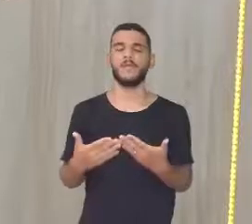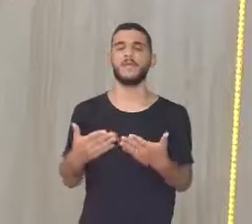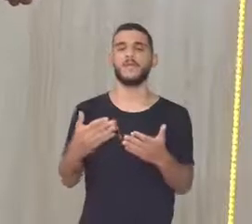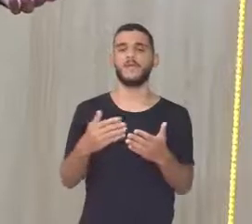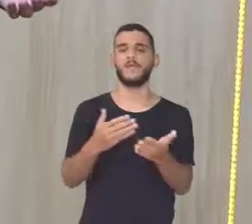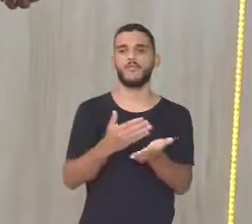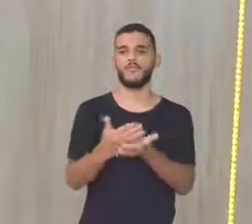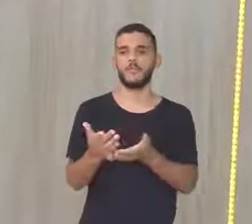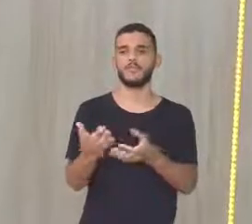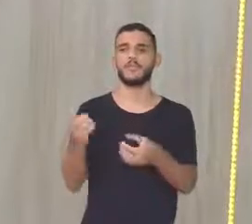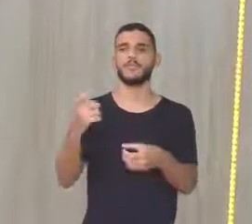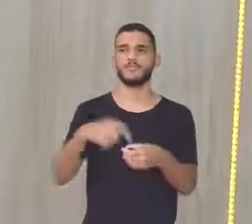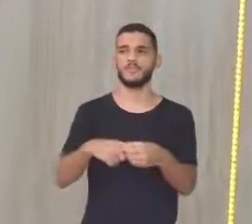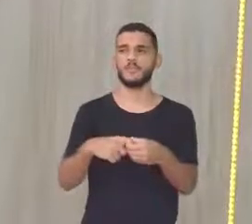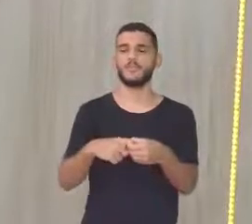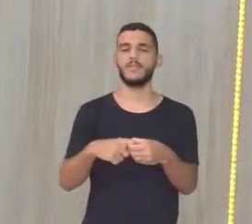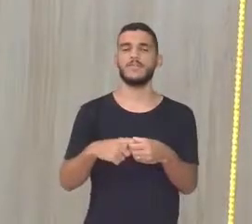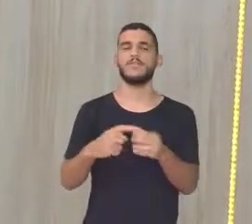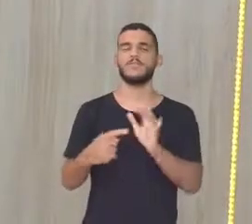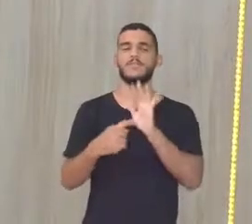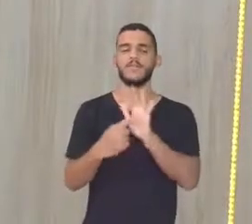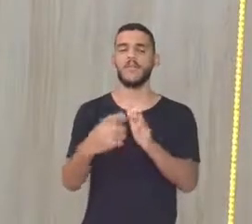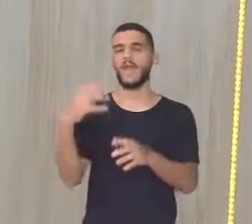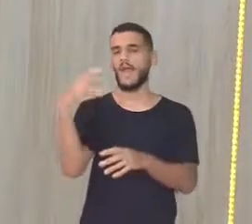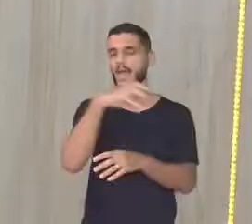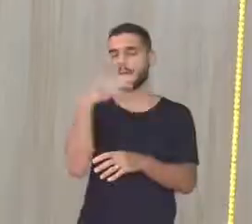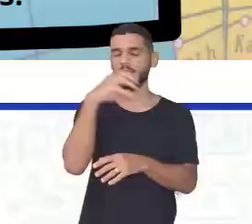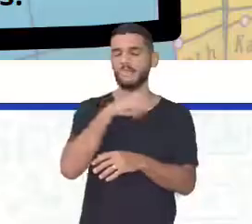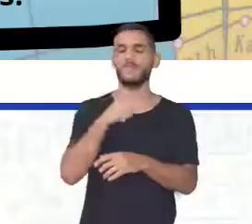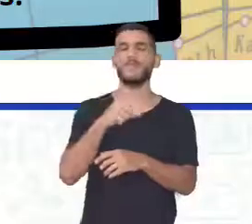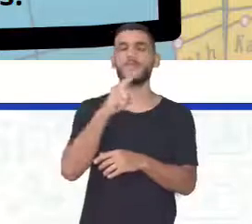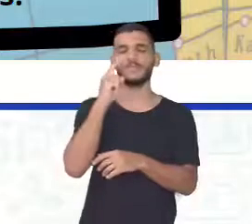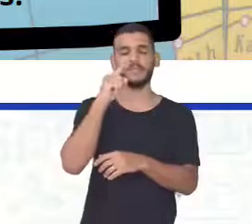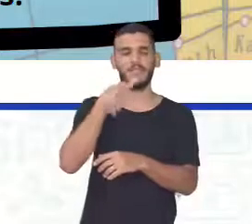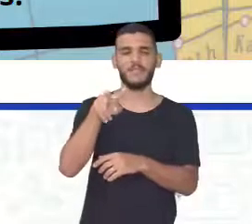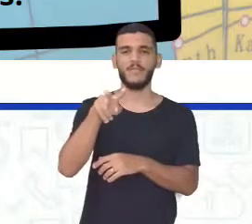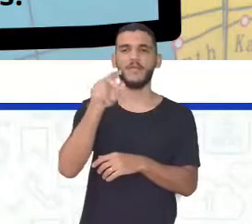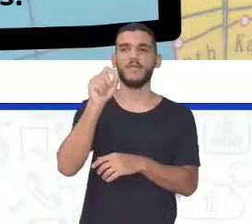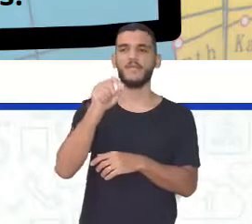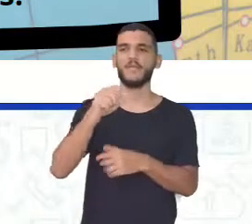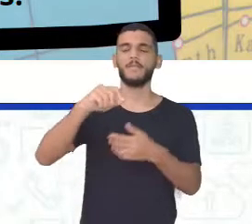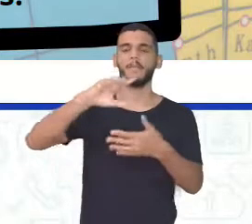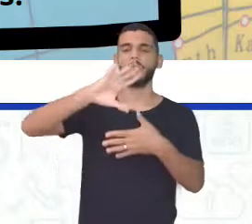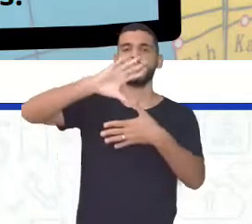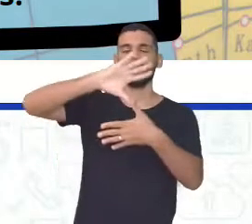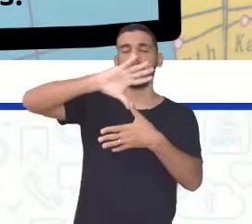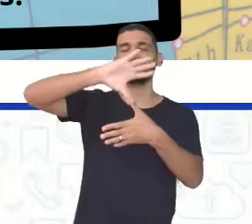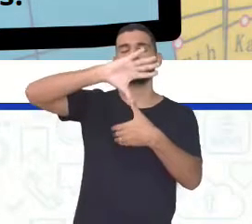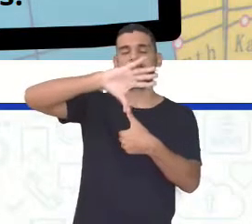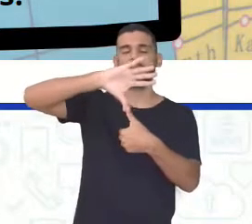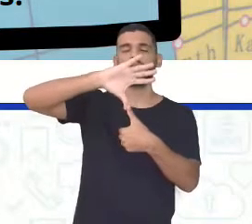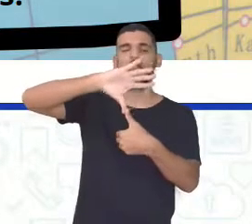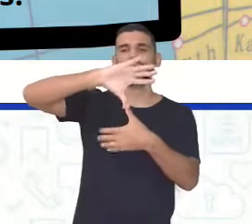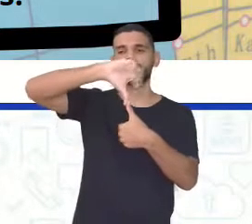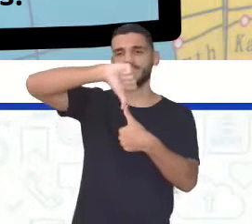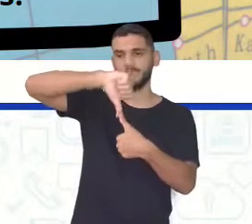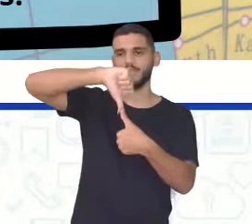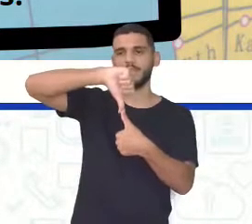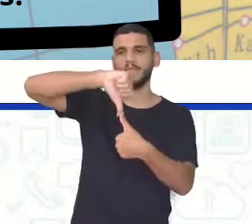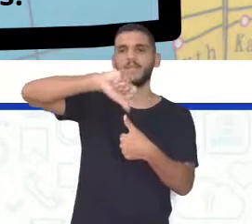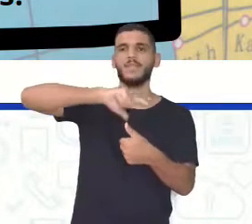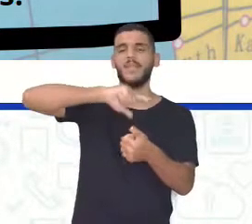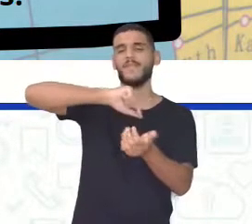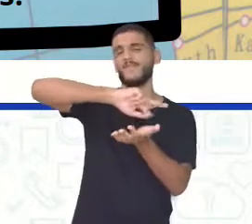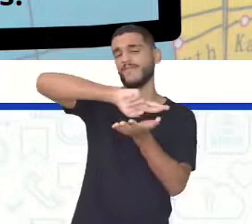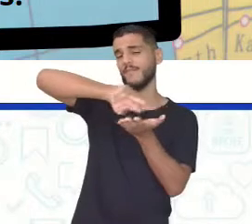divisão Eu volto aqui Rapidinho Só para a ver Aqui a questão Da América Central Alguns países aí Você pode olhar Belize Honduras Guatemala El Salvador